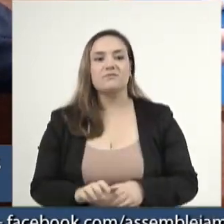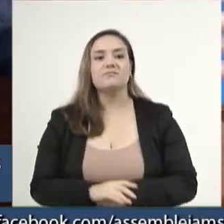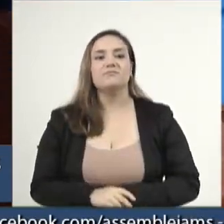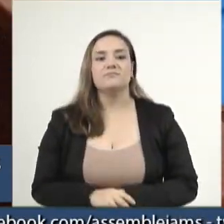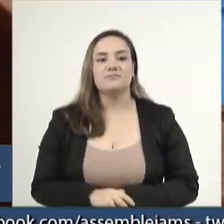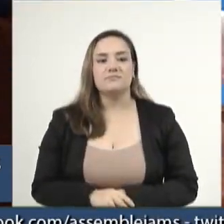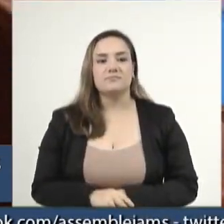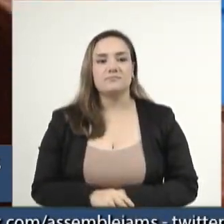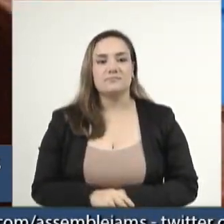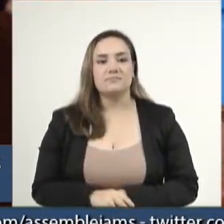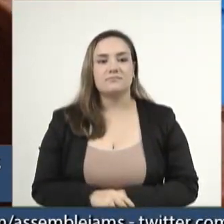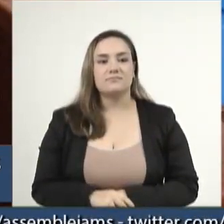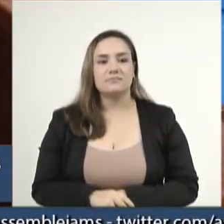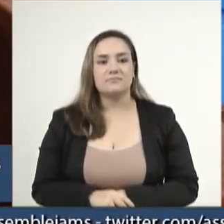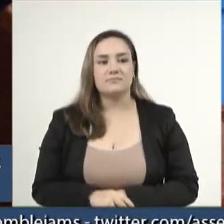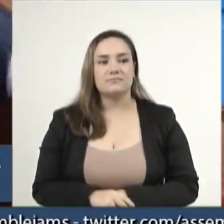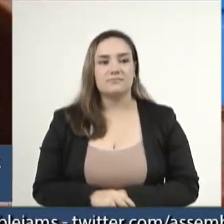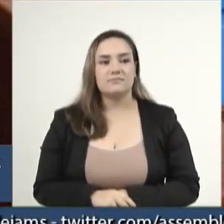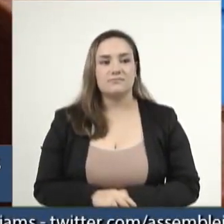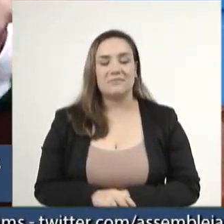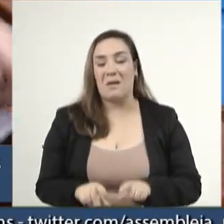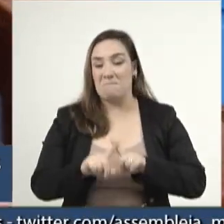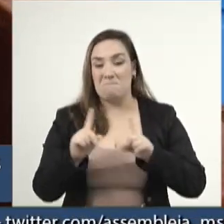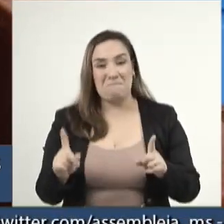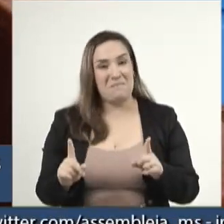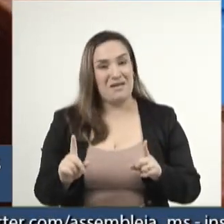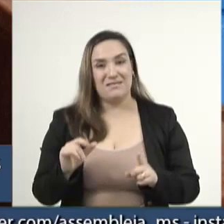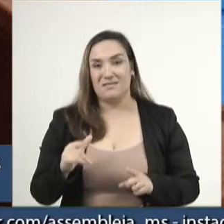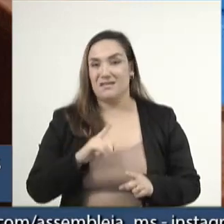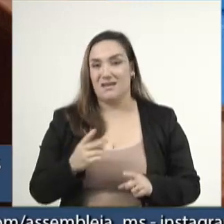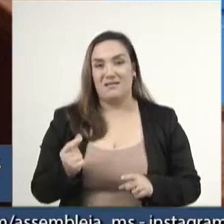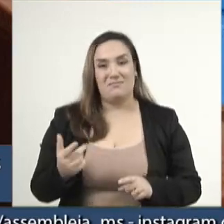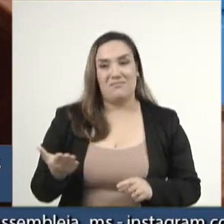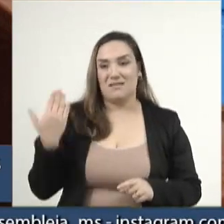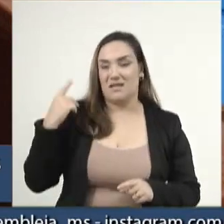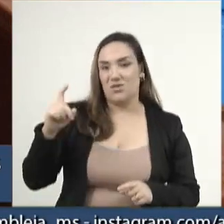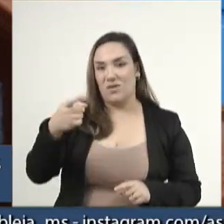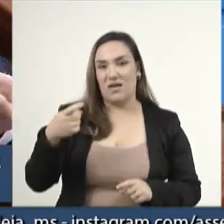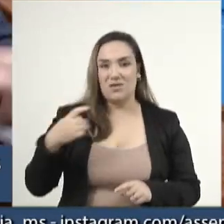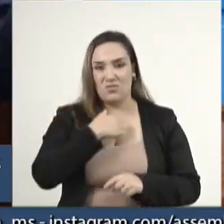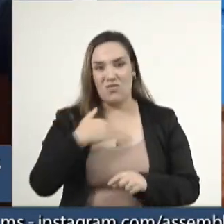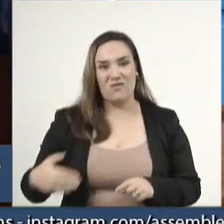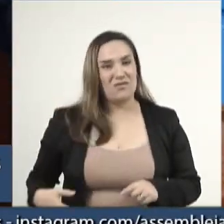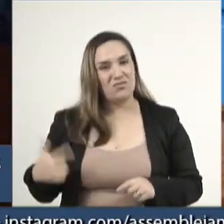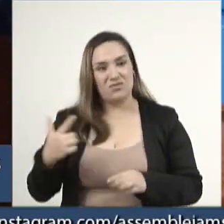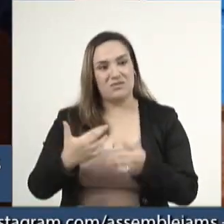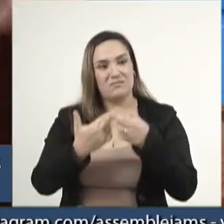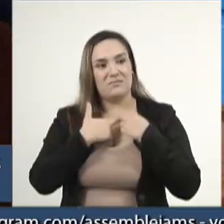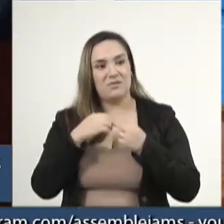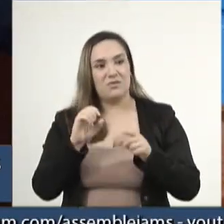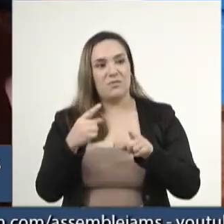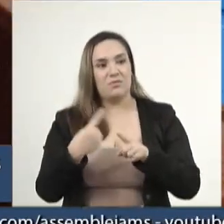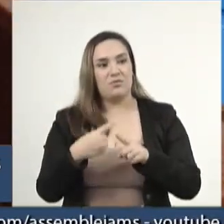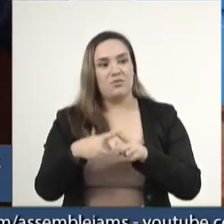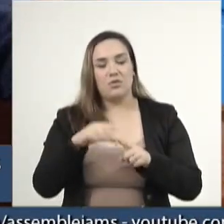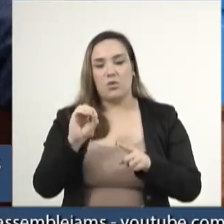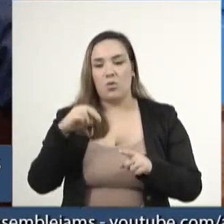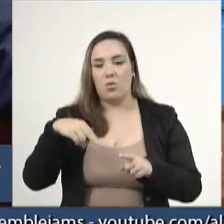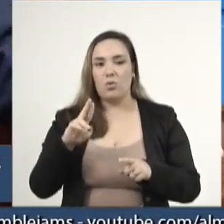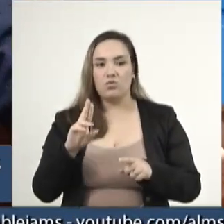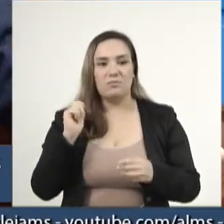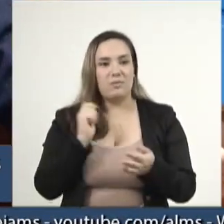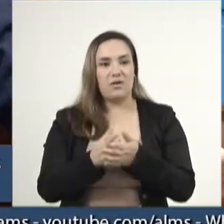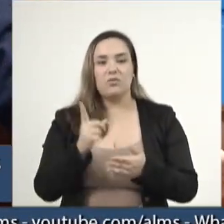Mas para herdar um governo responsável daquele, que nem a ONU, a parcela da ONU não